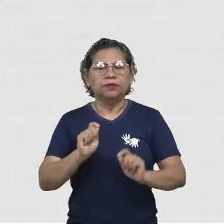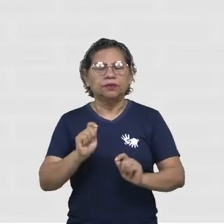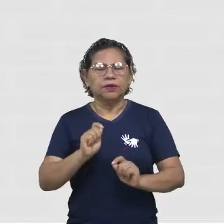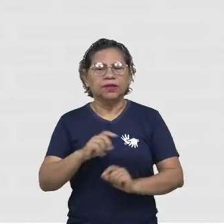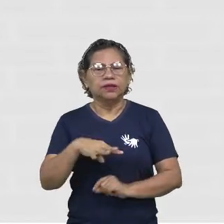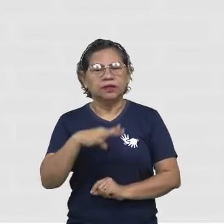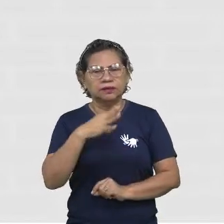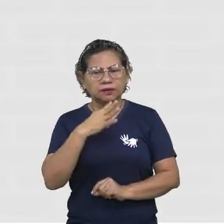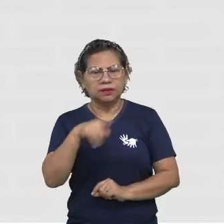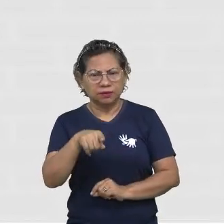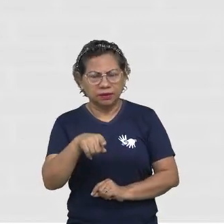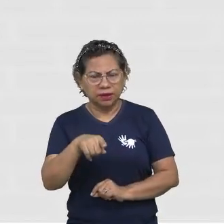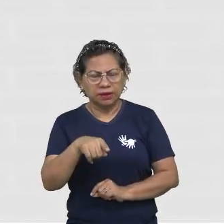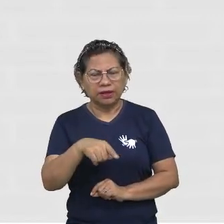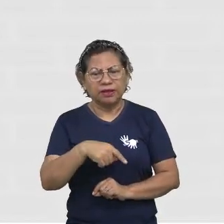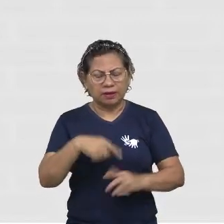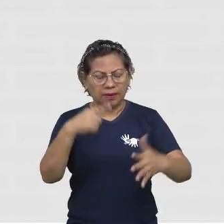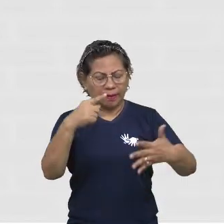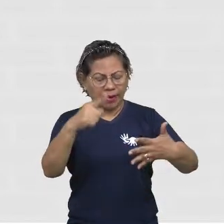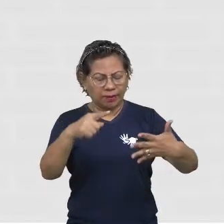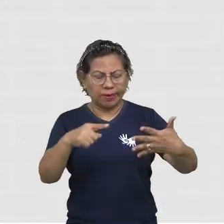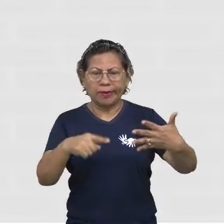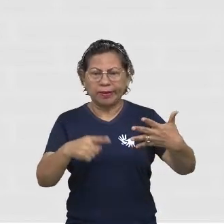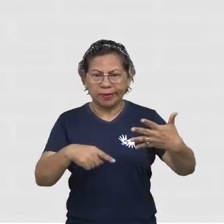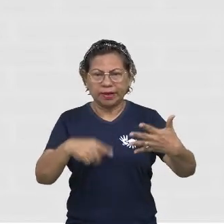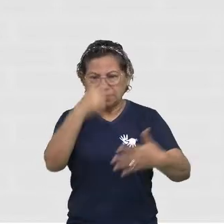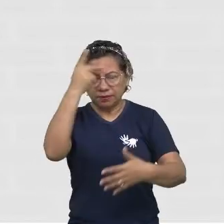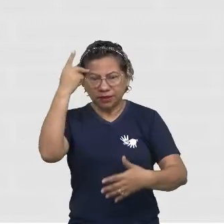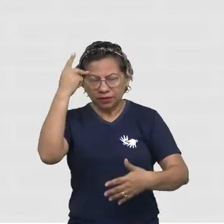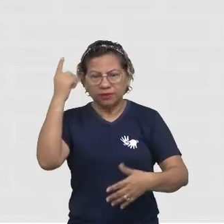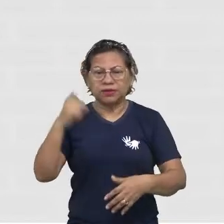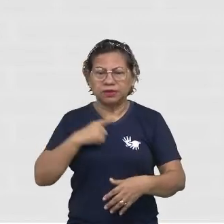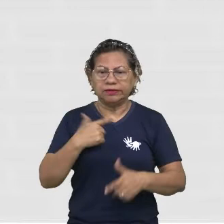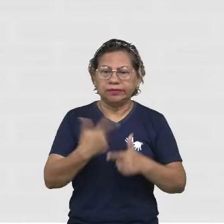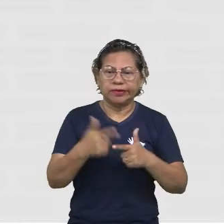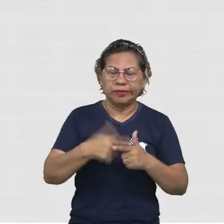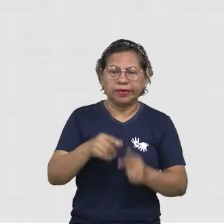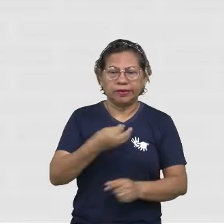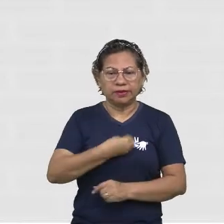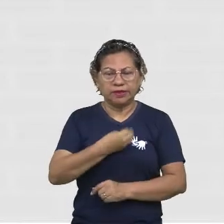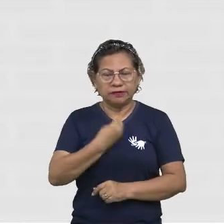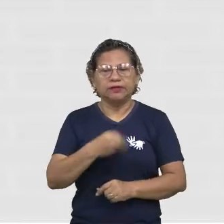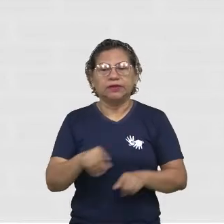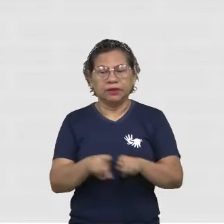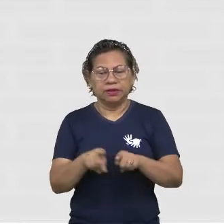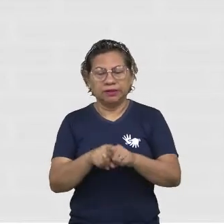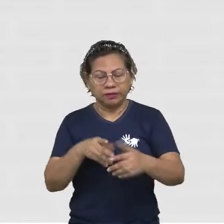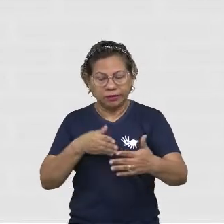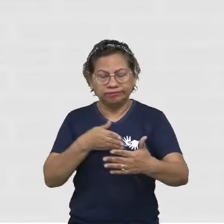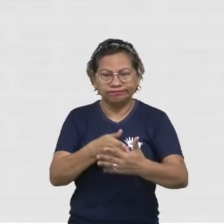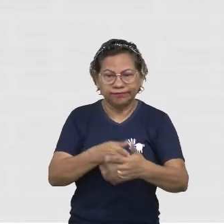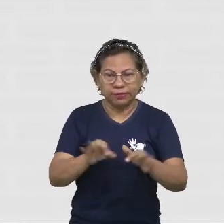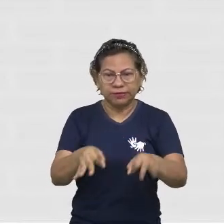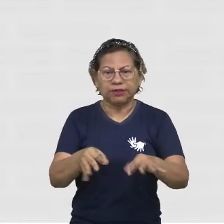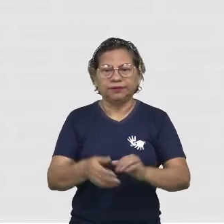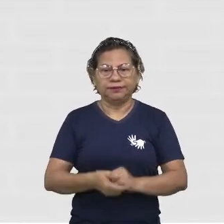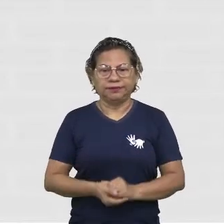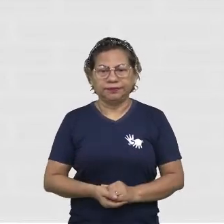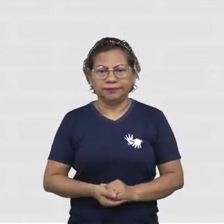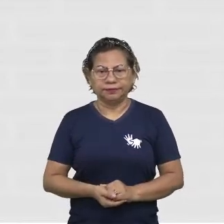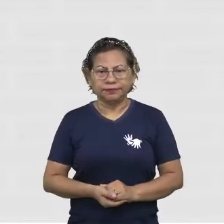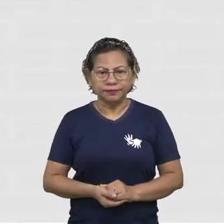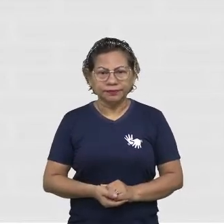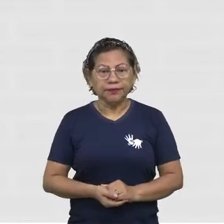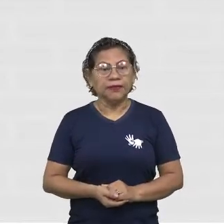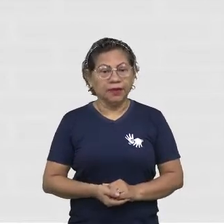Ns e Ns famosos que tiveram problemas, tiveram obstáculos. Certo? E aí, eu coloco para vocês